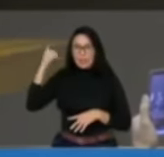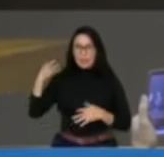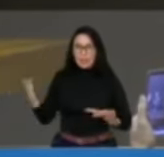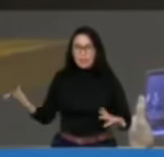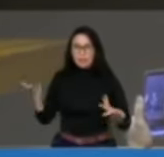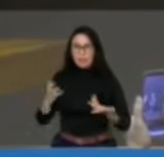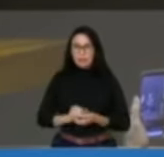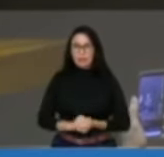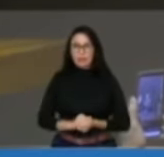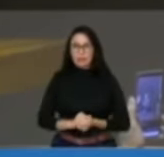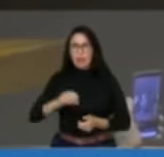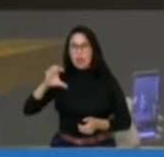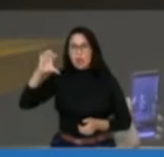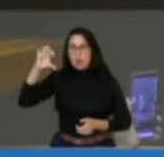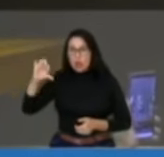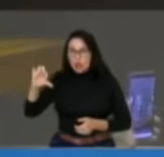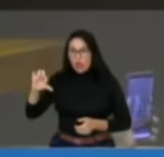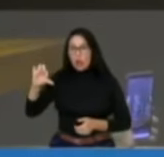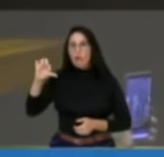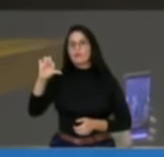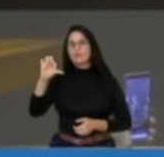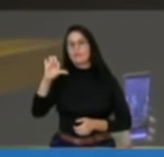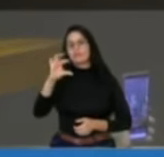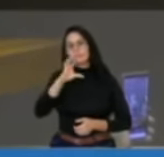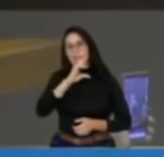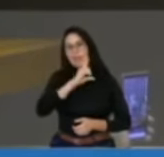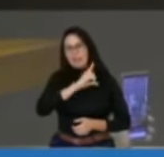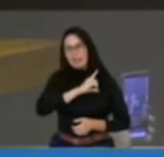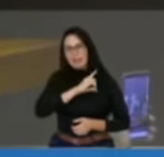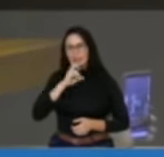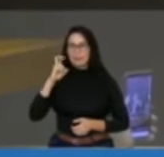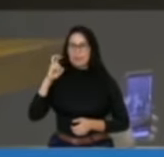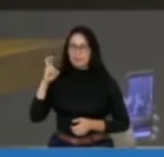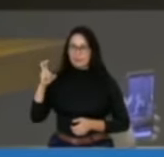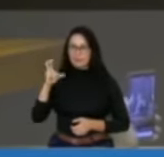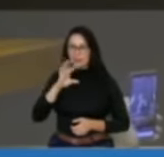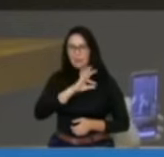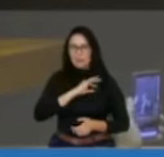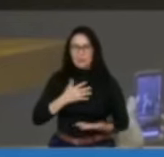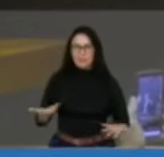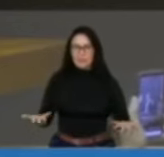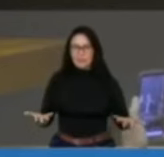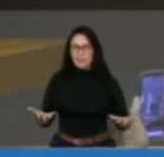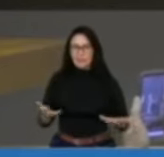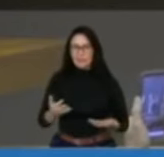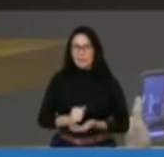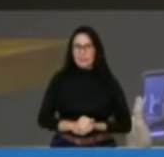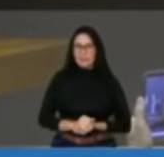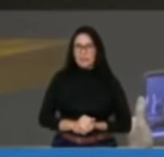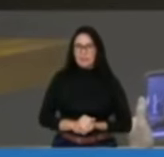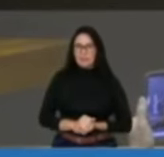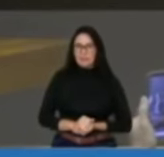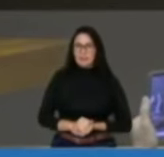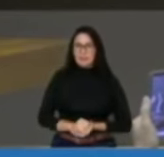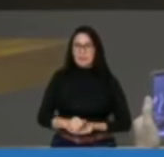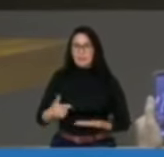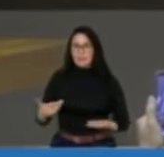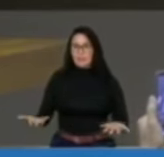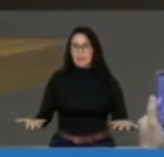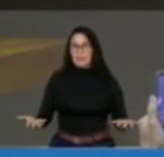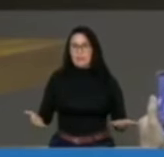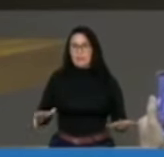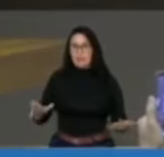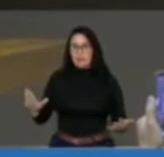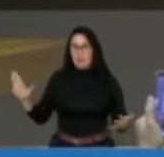Nove delegados e cinco agentes. Não há corrupção a combater no Brasil. E não estou nem falando desse governo, porque esse aqui é muito pior